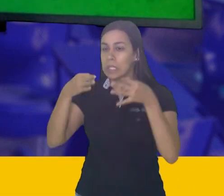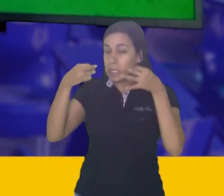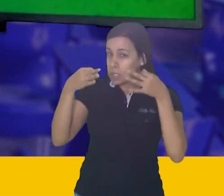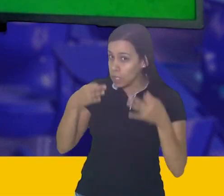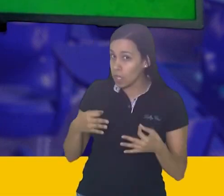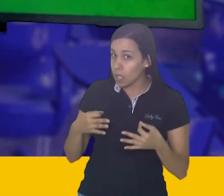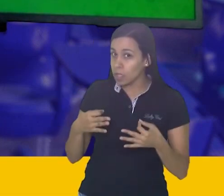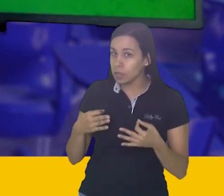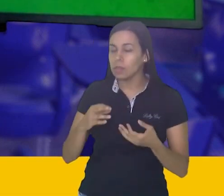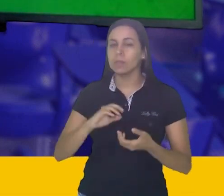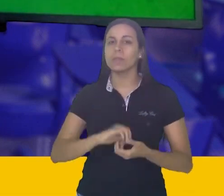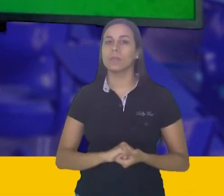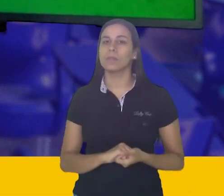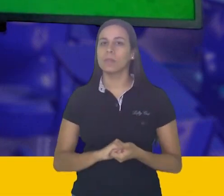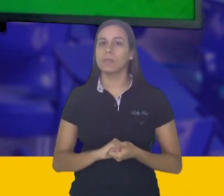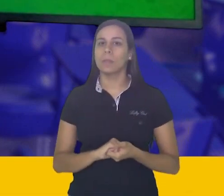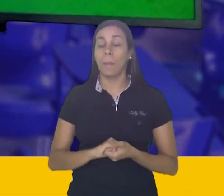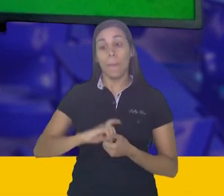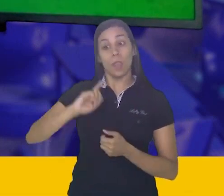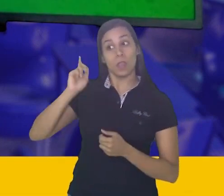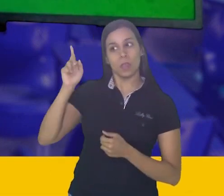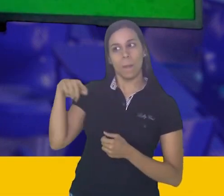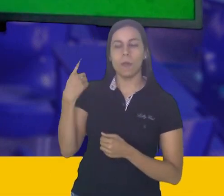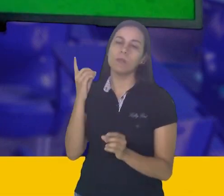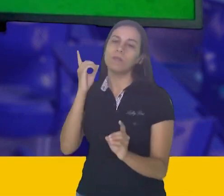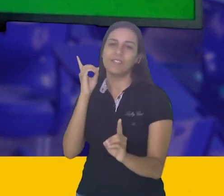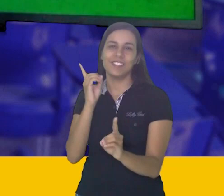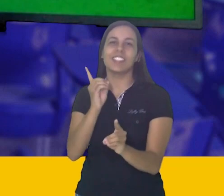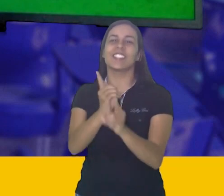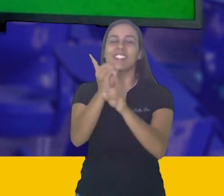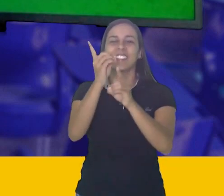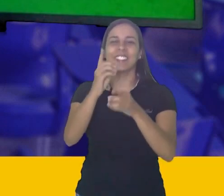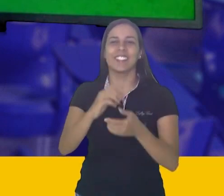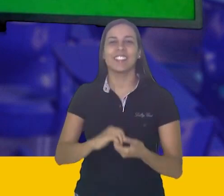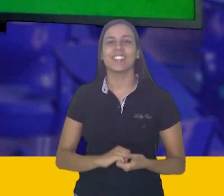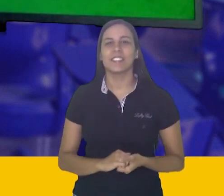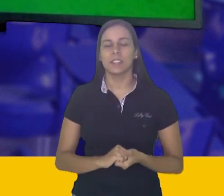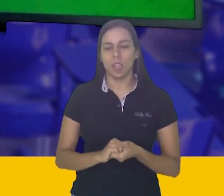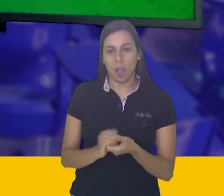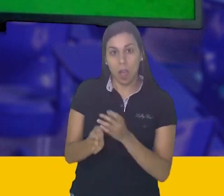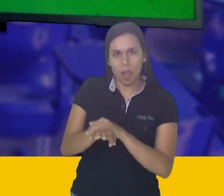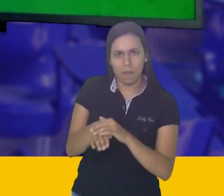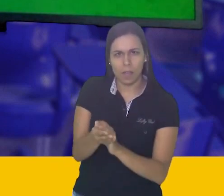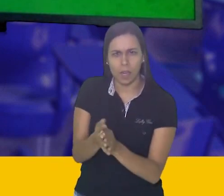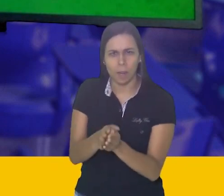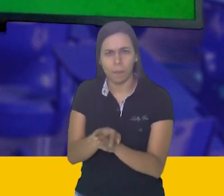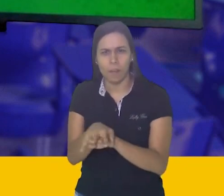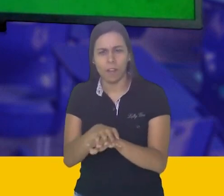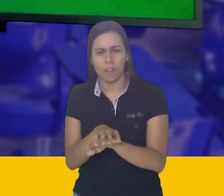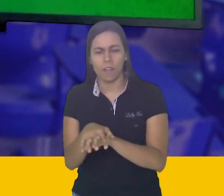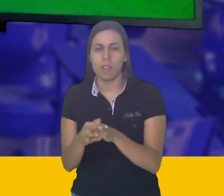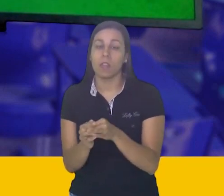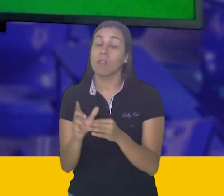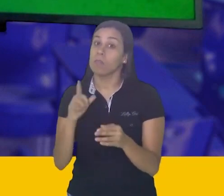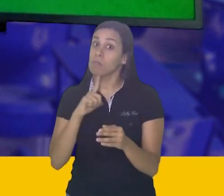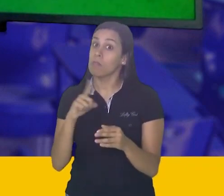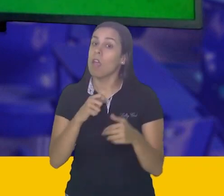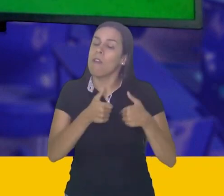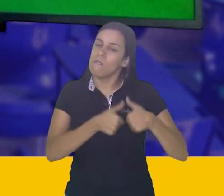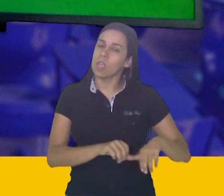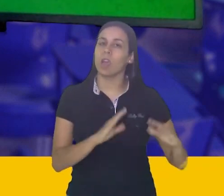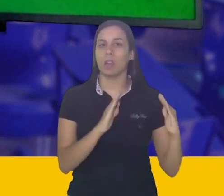fazendo tudo direitinho para que possamos nos encontrar o mais breve possível? Estão lavando bem as mãos? Estão ficando em casa?